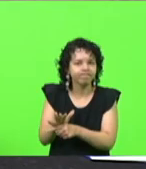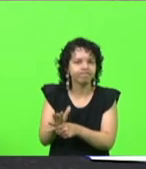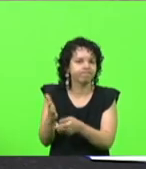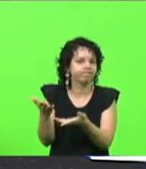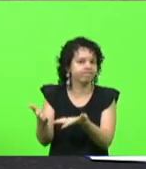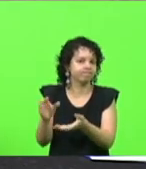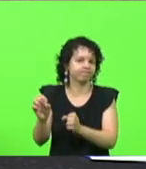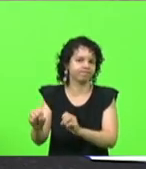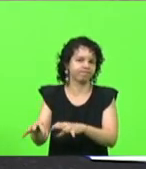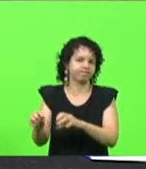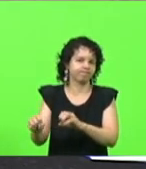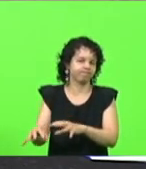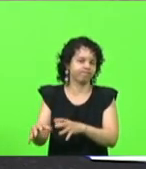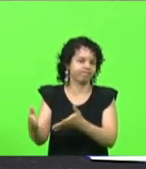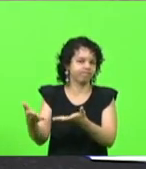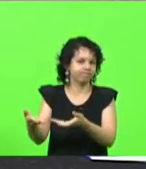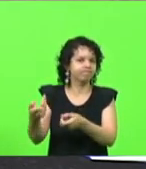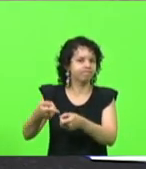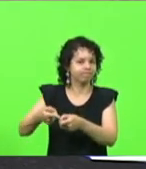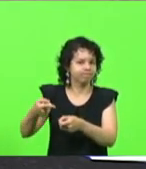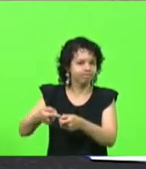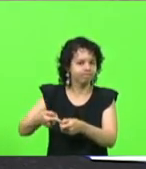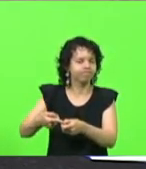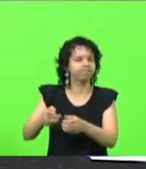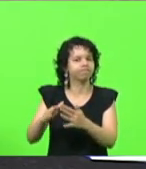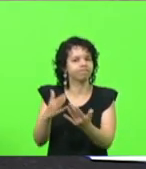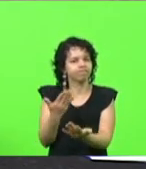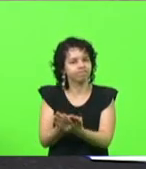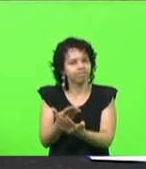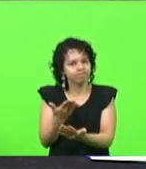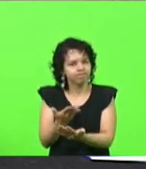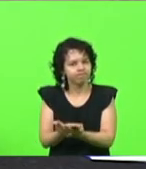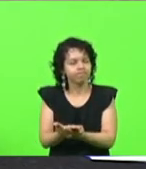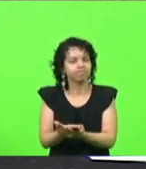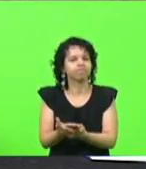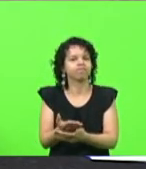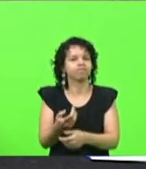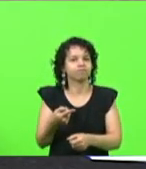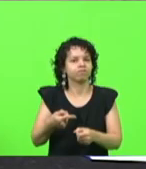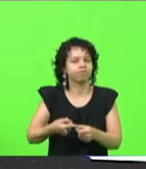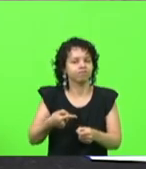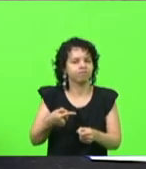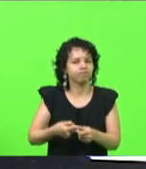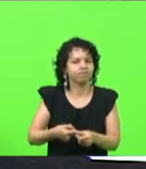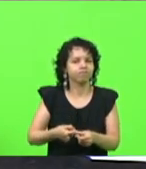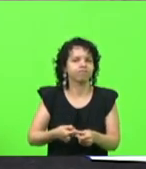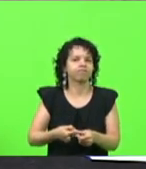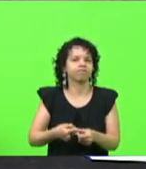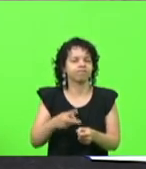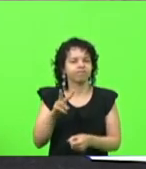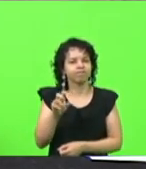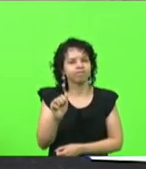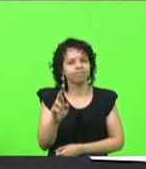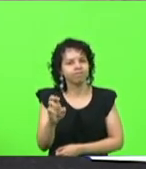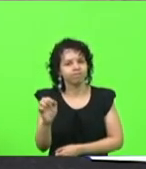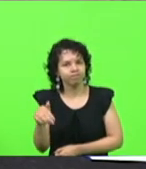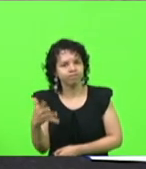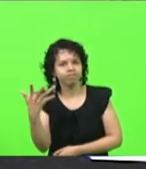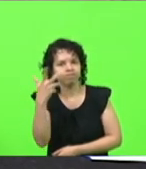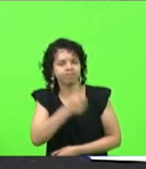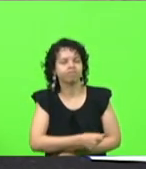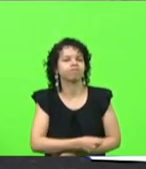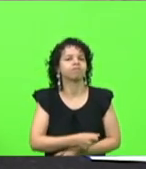lá na Campina da Alegria, essa escola estadual, no município de Vargem Bonita. Fica aqui o nosso apelo.